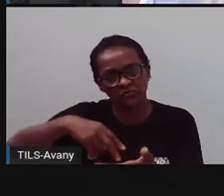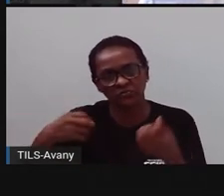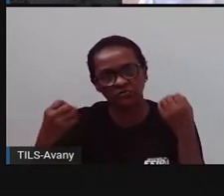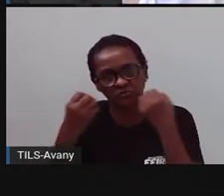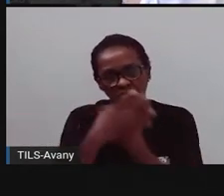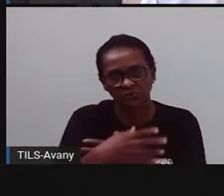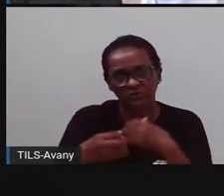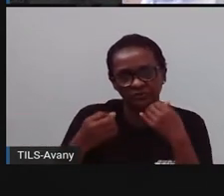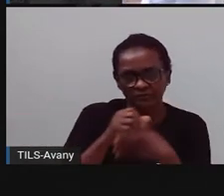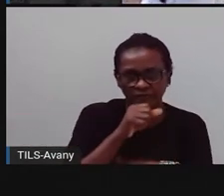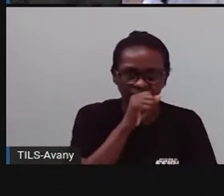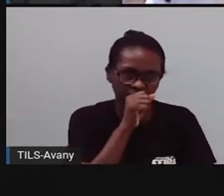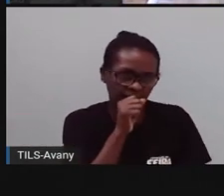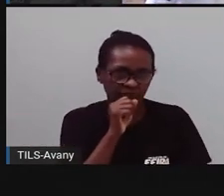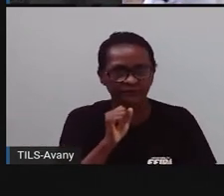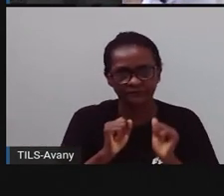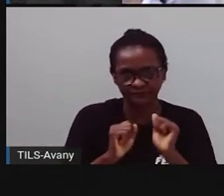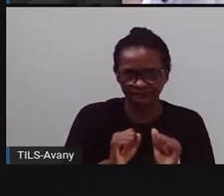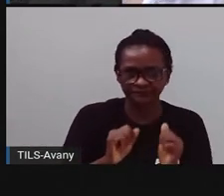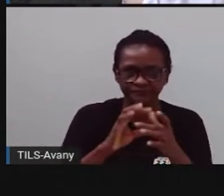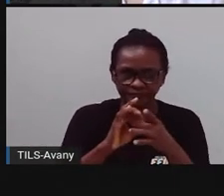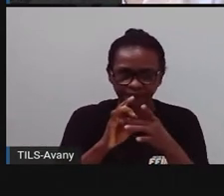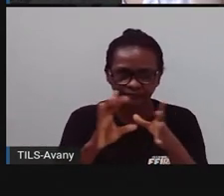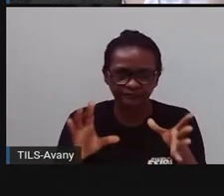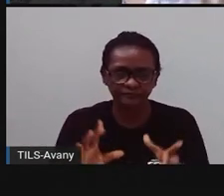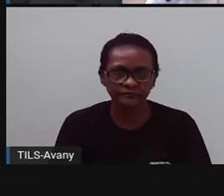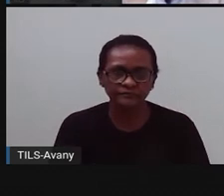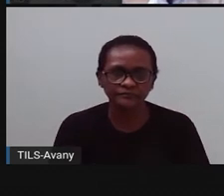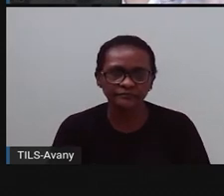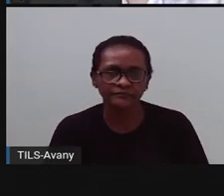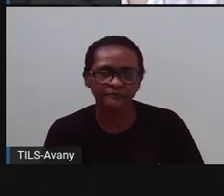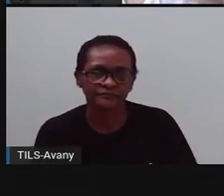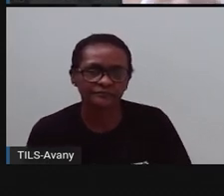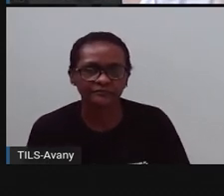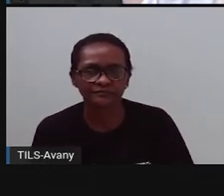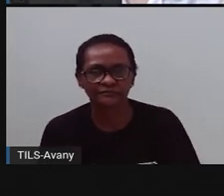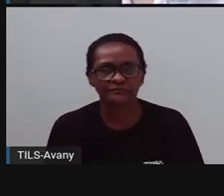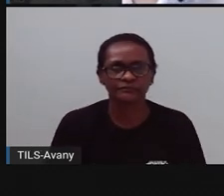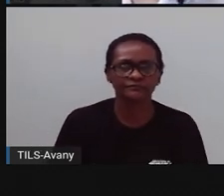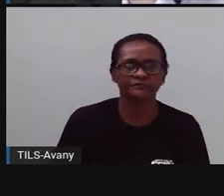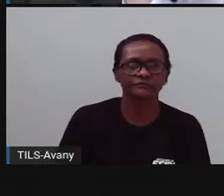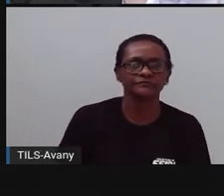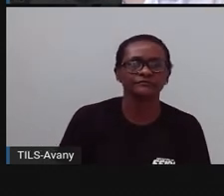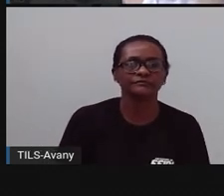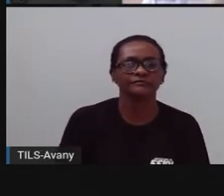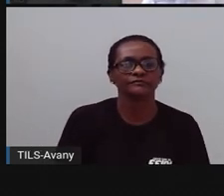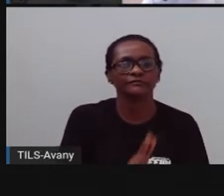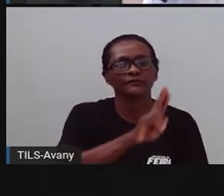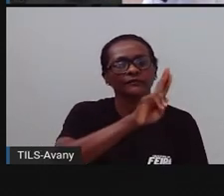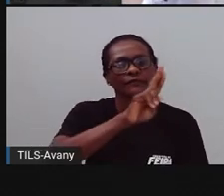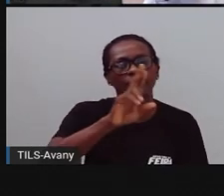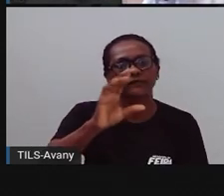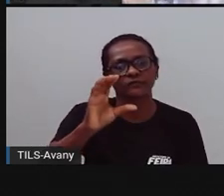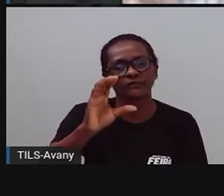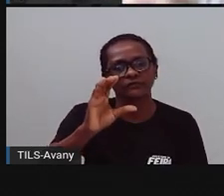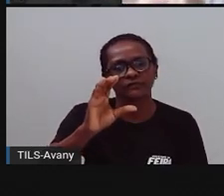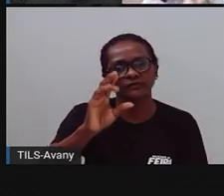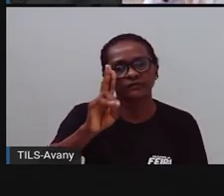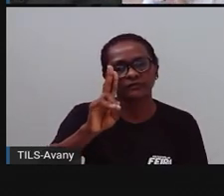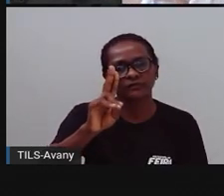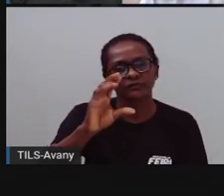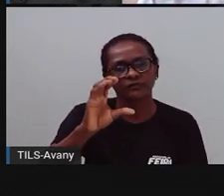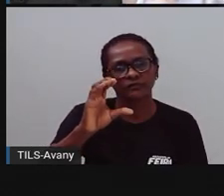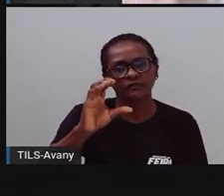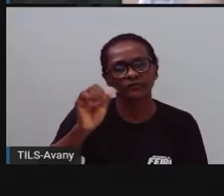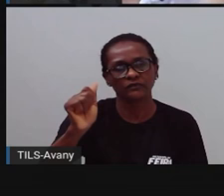uma escola, na verdade, né? É um museu escola. O nome dele é Centro Universitário de Cultura e Arte. É um espaço,